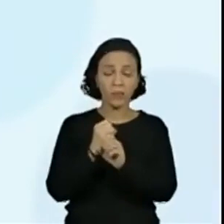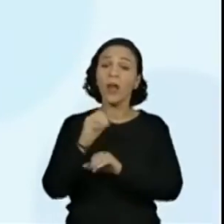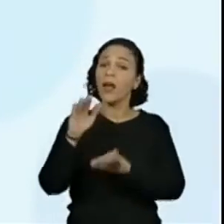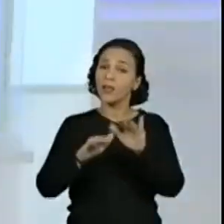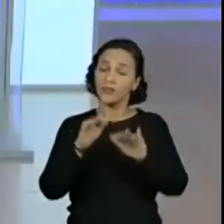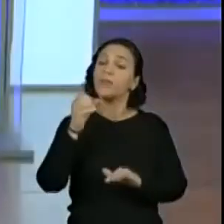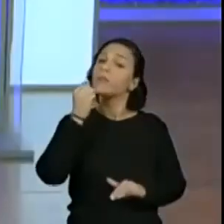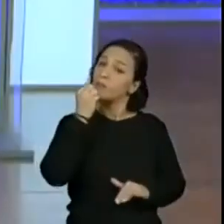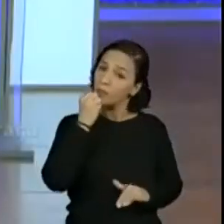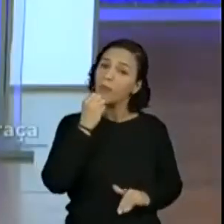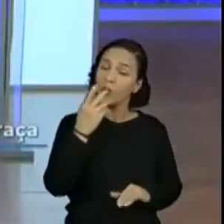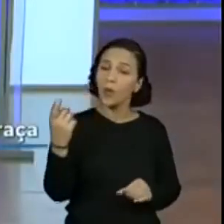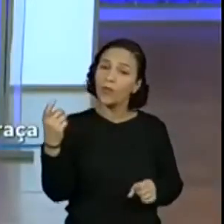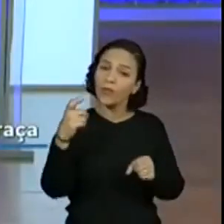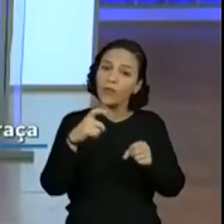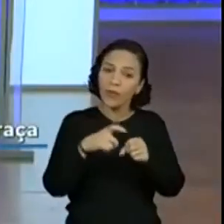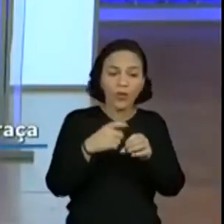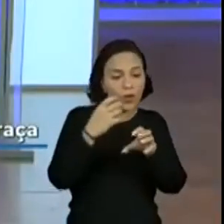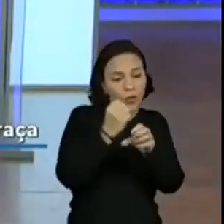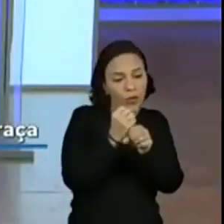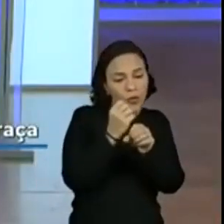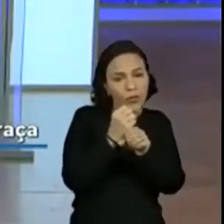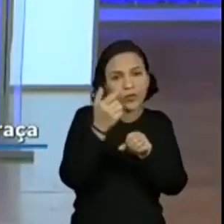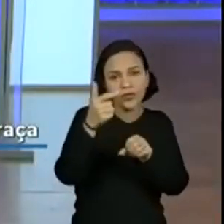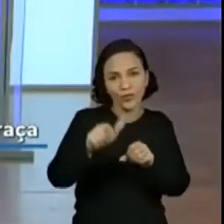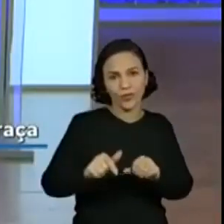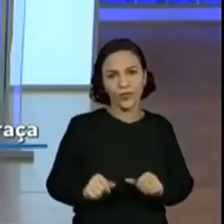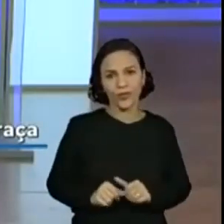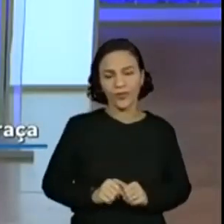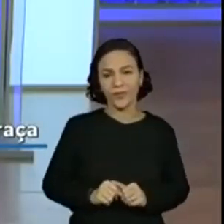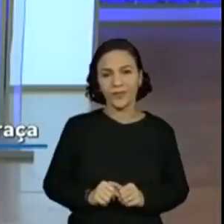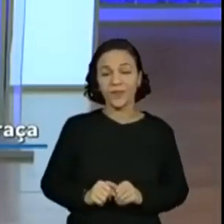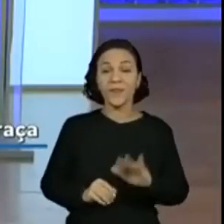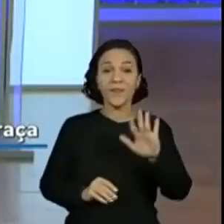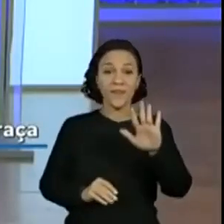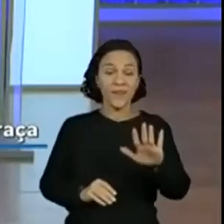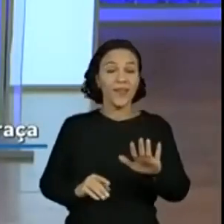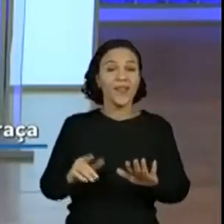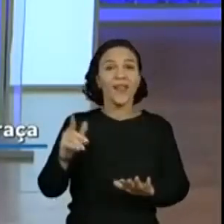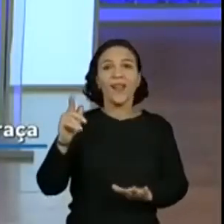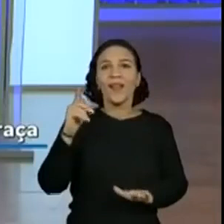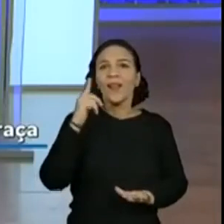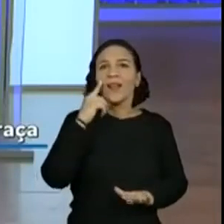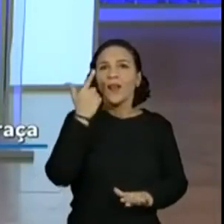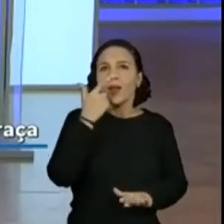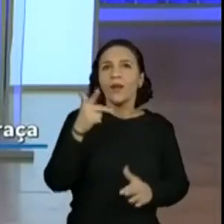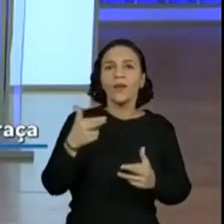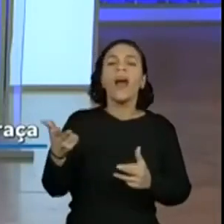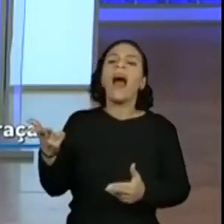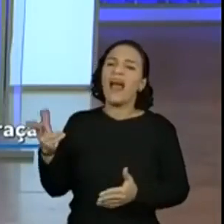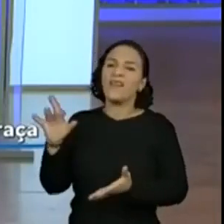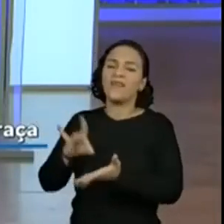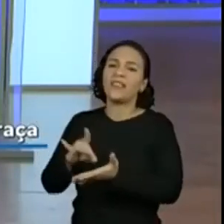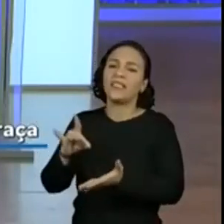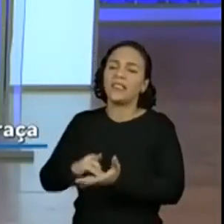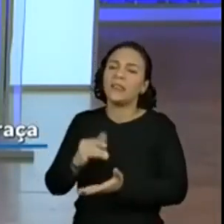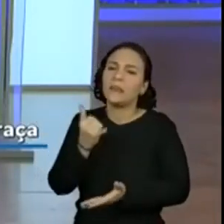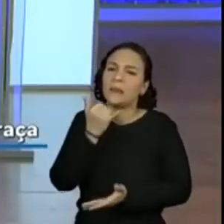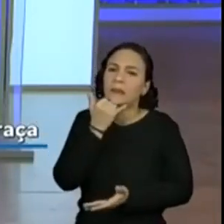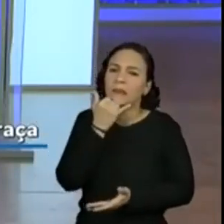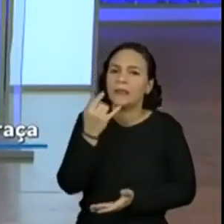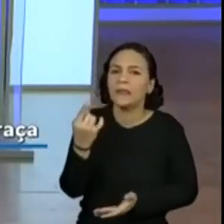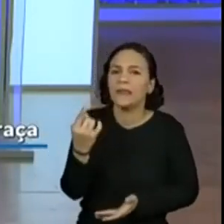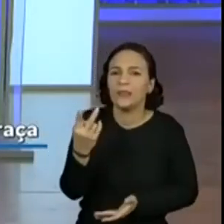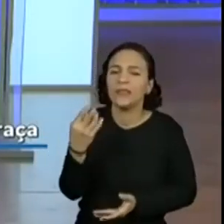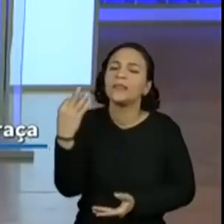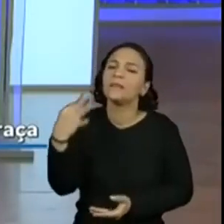recontar, né? Por Claro que é. Se ficar alguma dúvida... Há uma outra coisa que a gente pode fazer aqui Ó, agora o Guilherme colocou. Realmente é doze, a professora